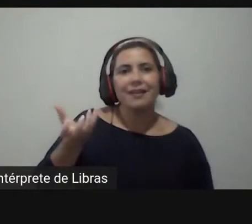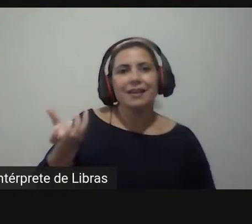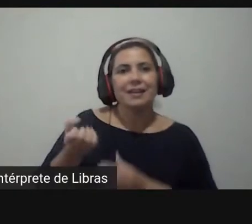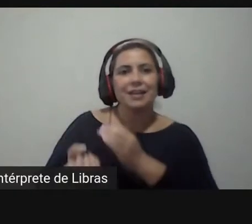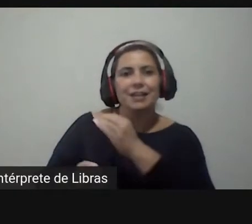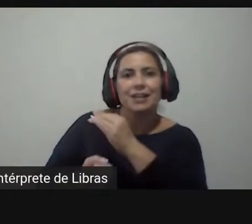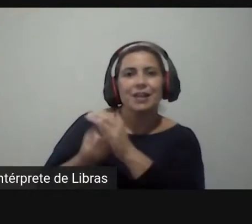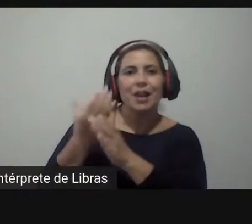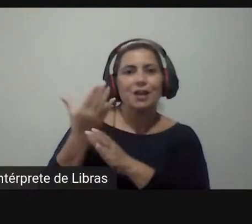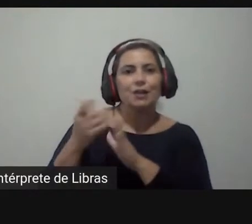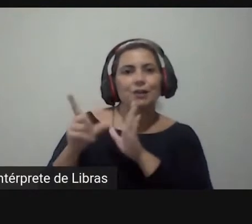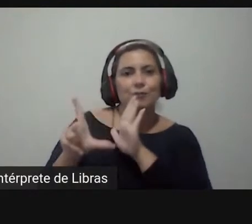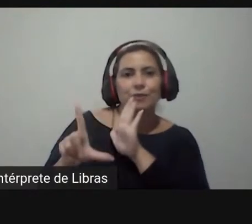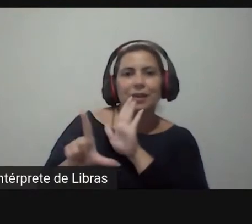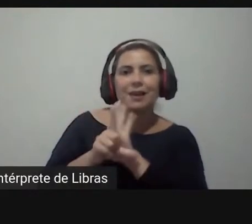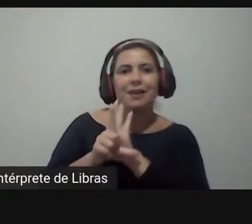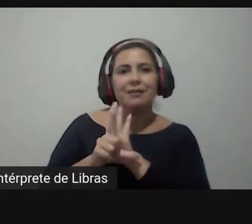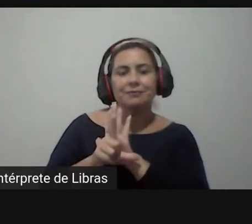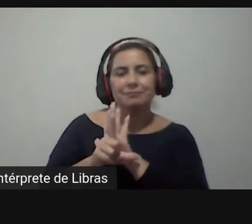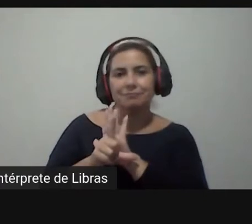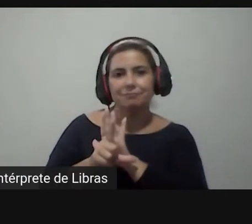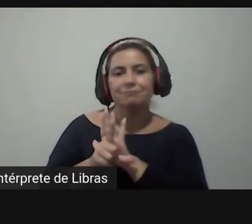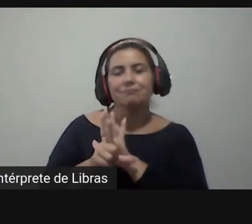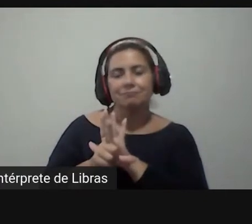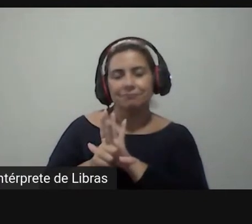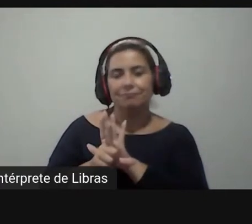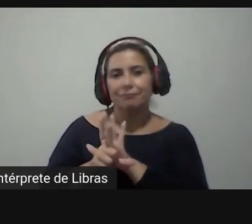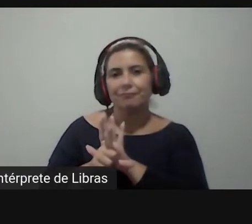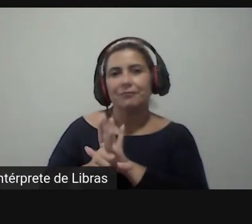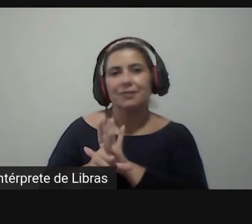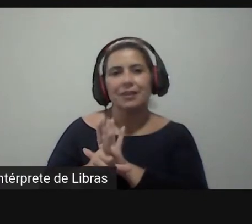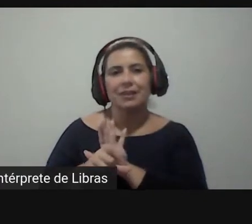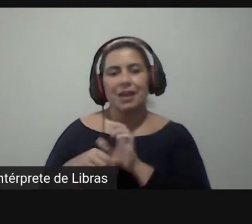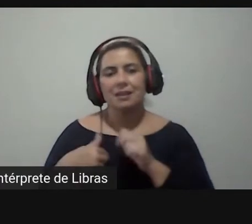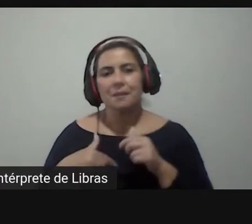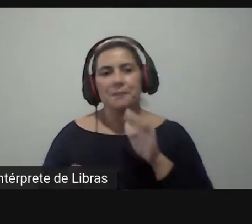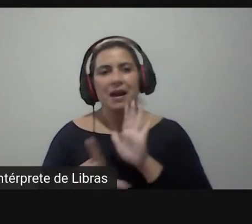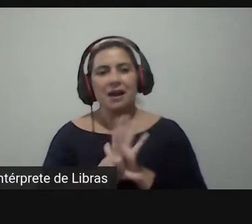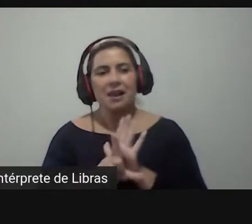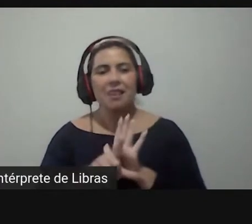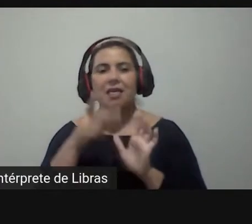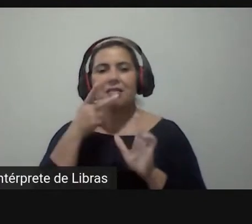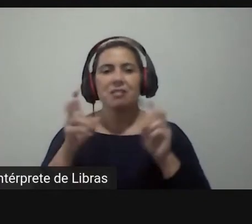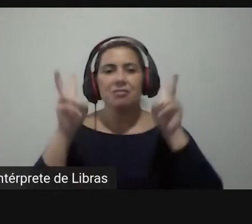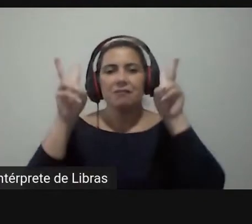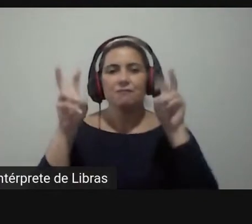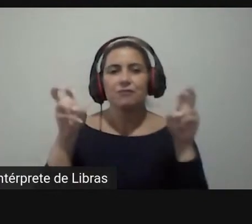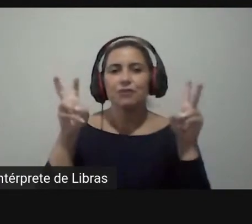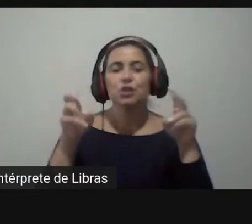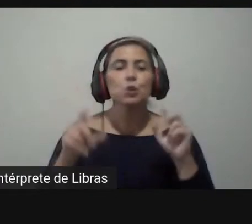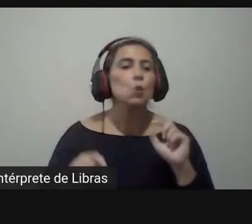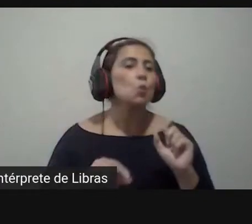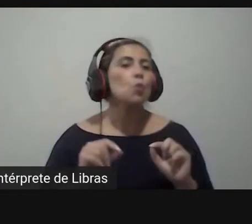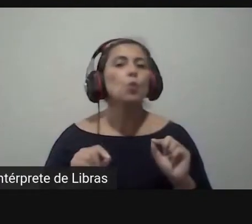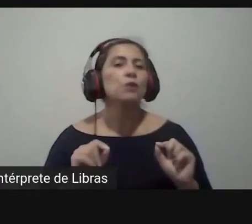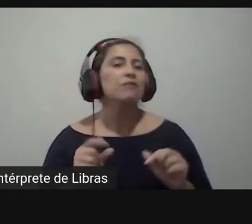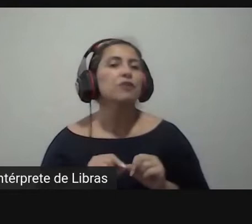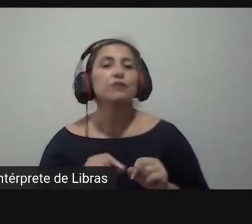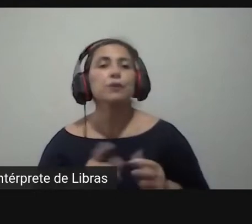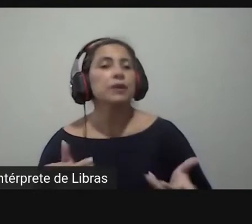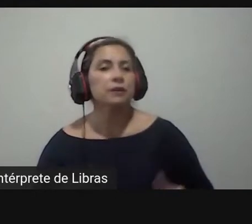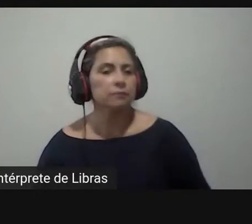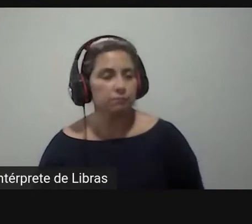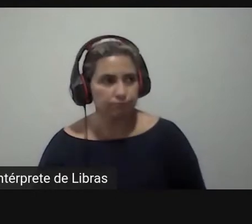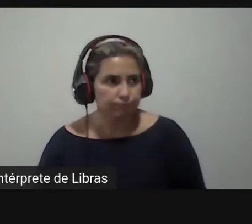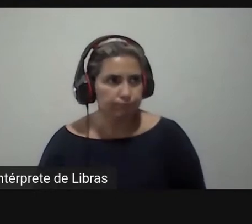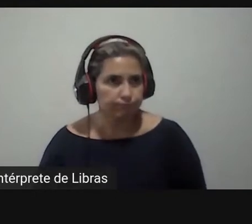um ato uma lei normalmente eles sempre chamam de lei uma lei a respeito de tal assunto tá e o que se faz com isso hoje